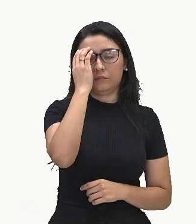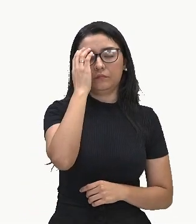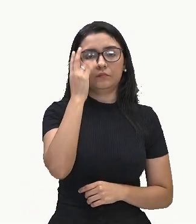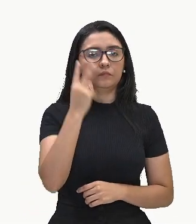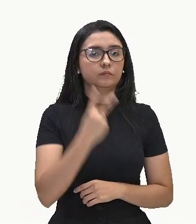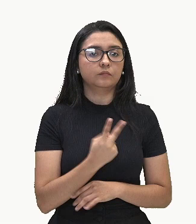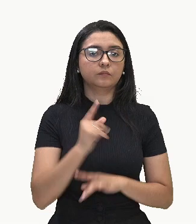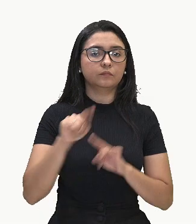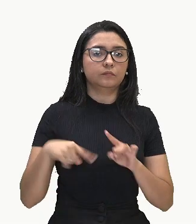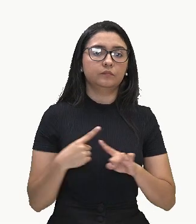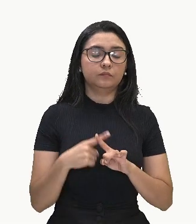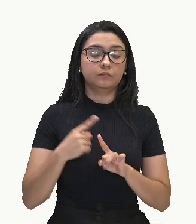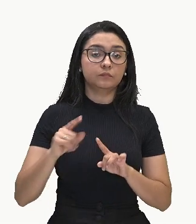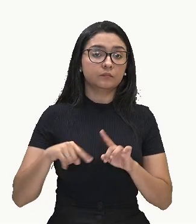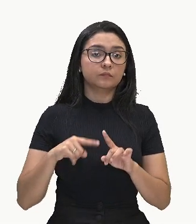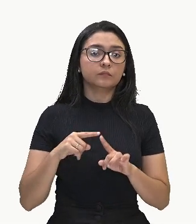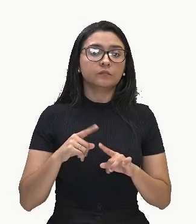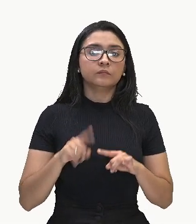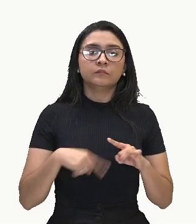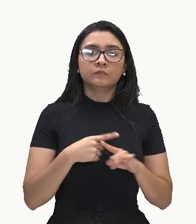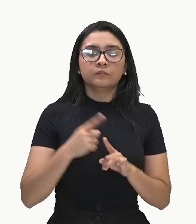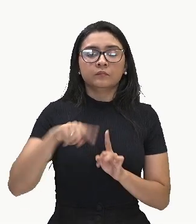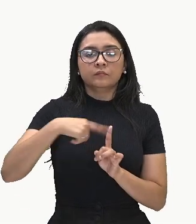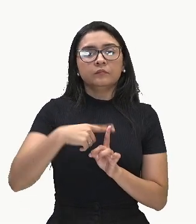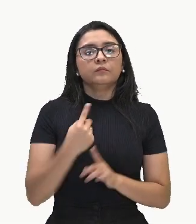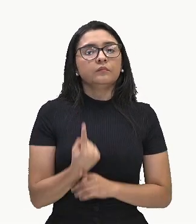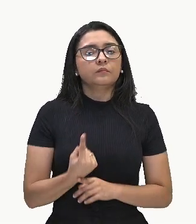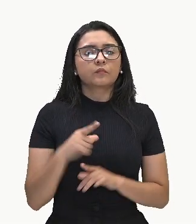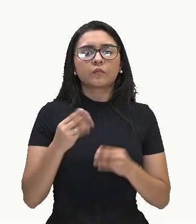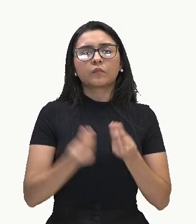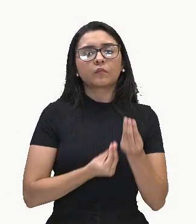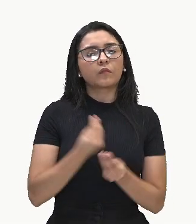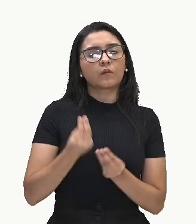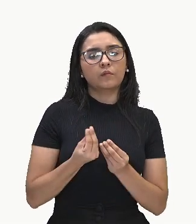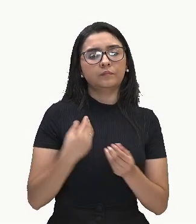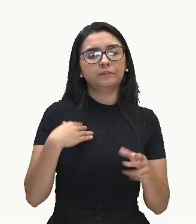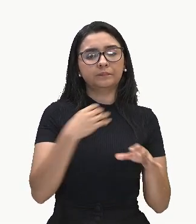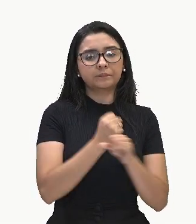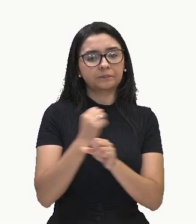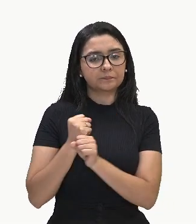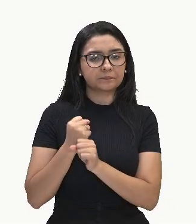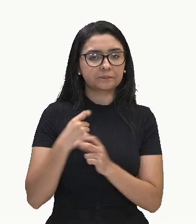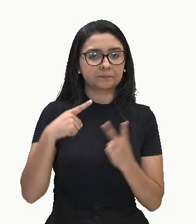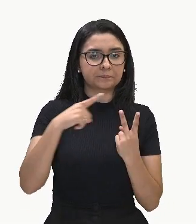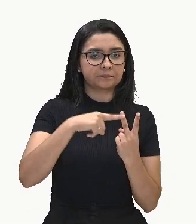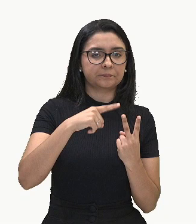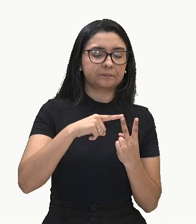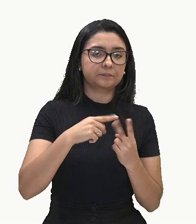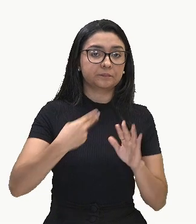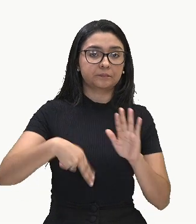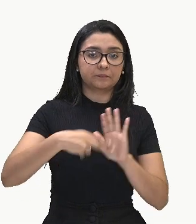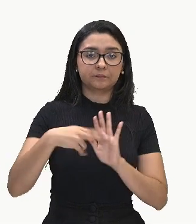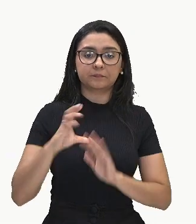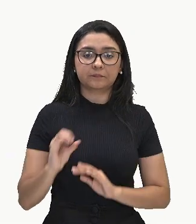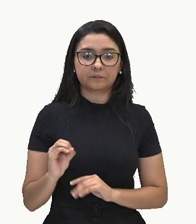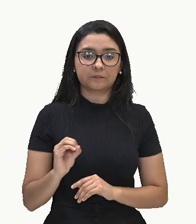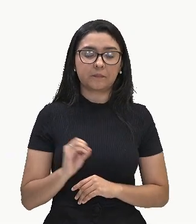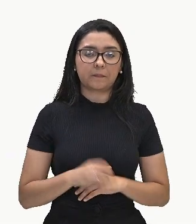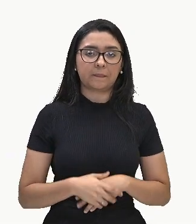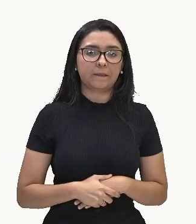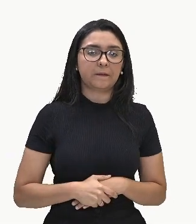2X mais 1. Como é que a gente calcula a raiz dele? A gente vai igualar a zero. Ok?